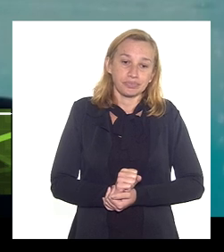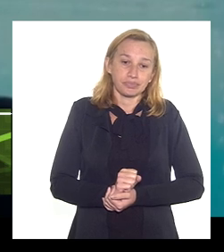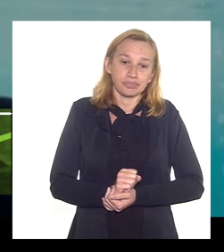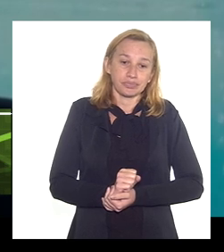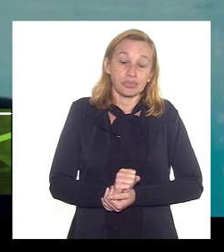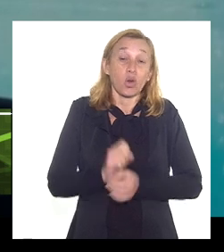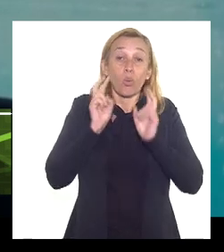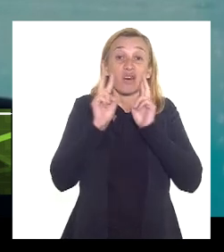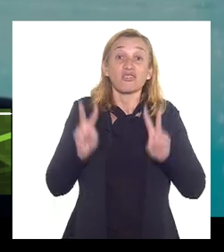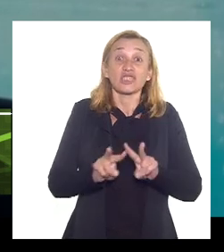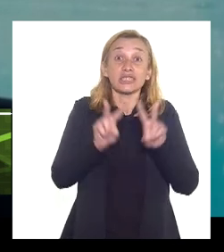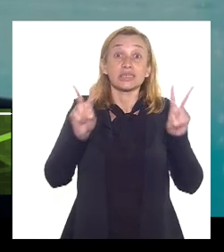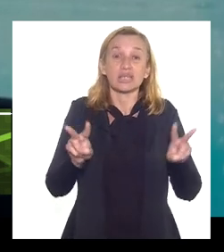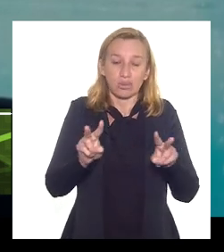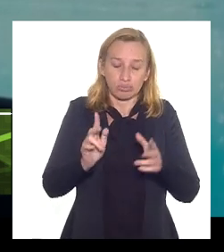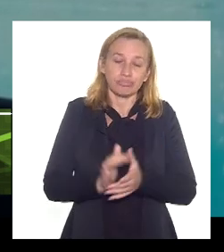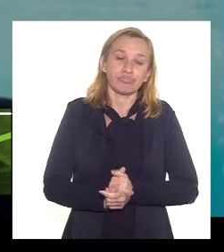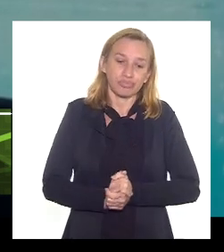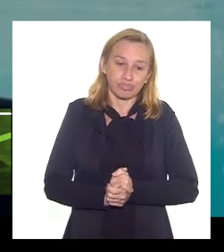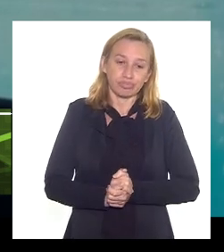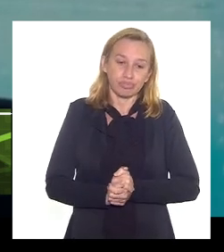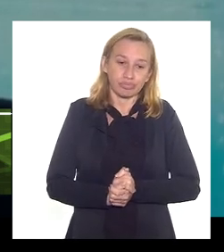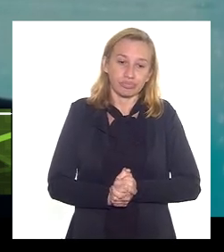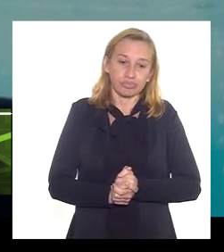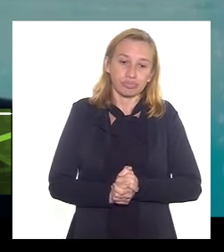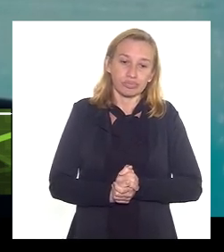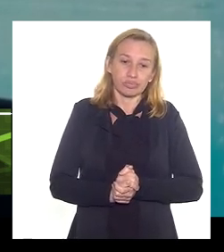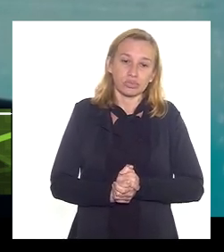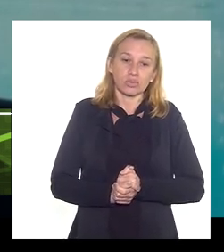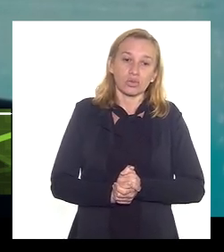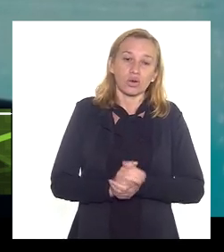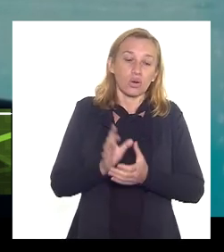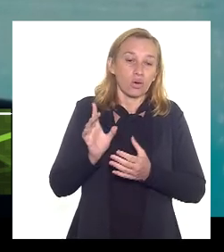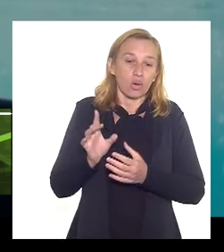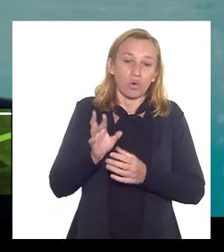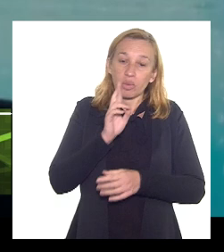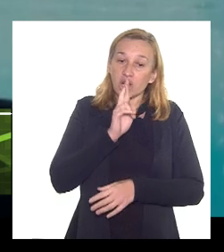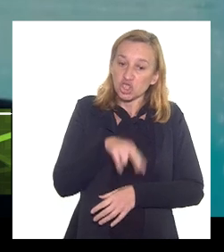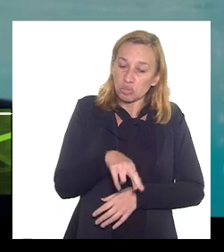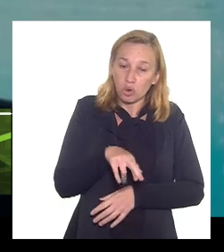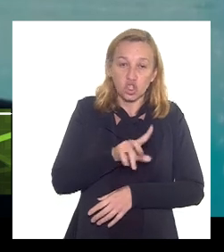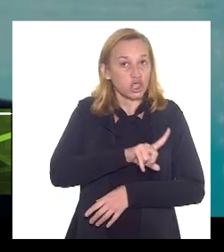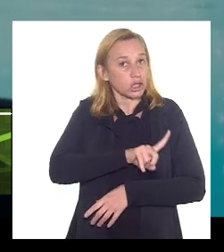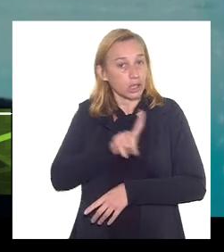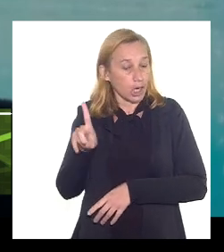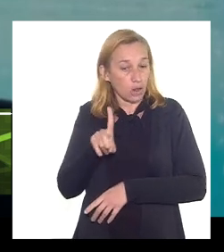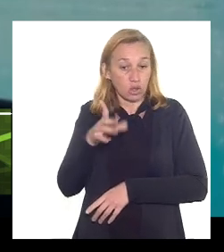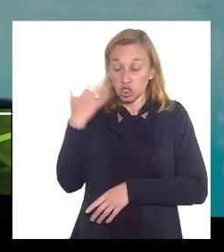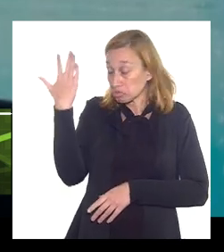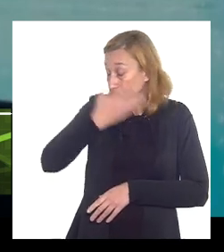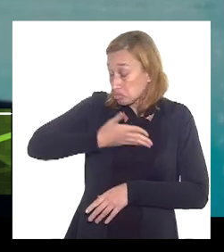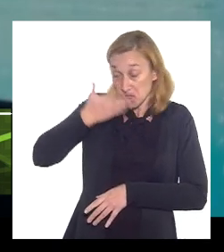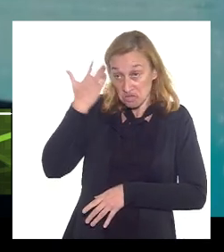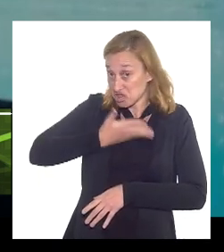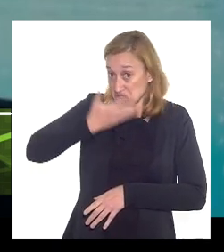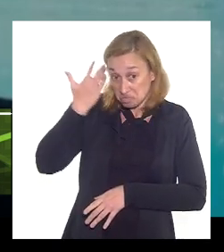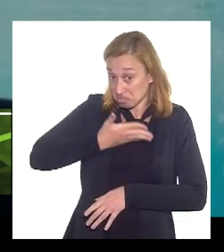então pergunta a resposta objetiva não nós não estamos considerando a gente não está vendo a